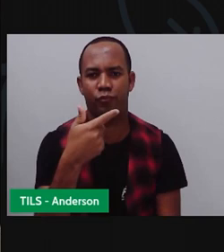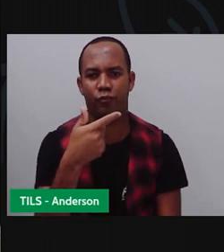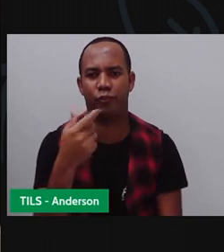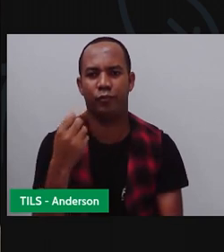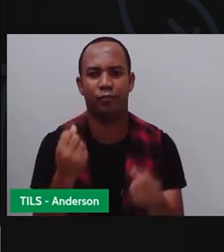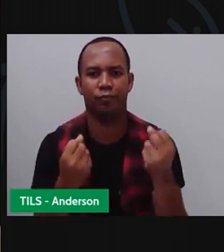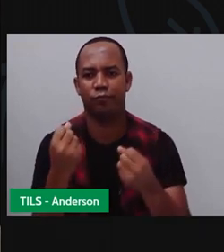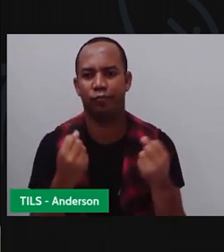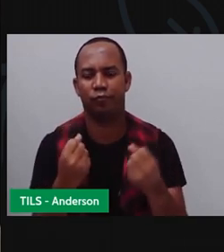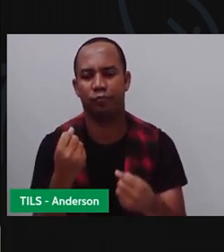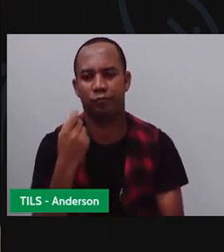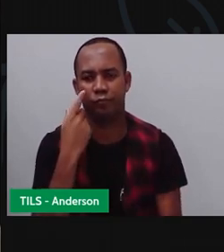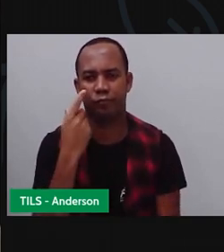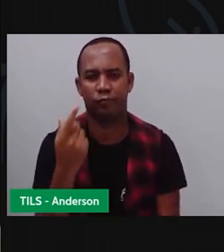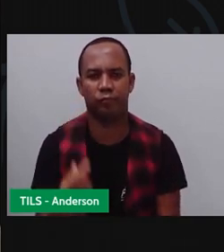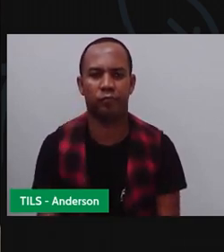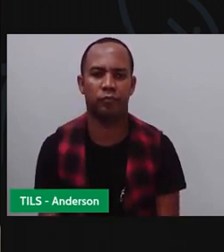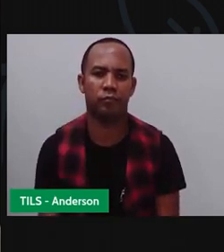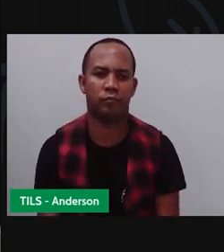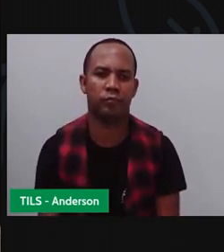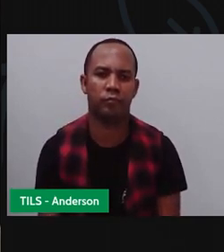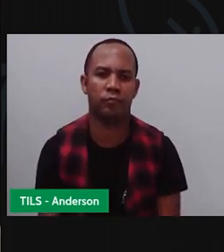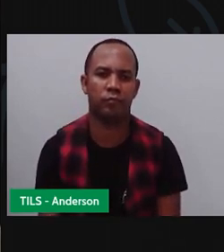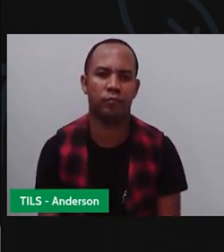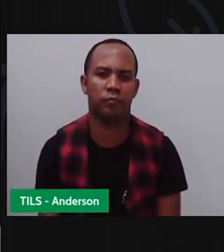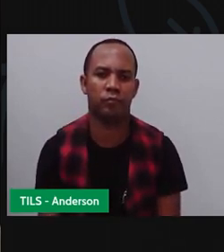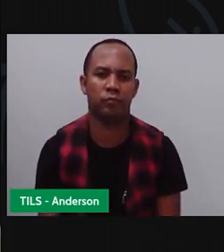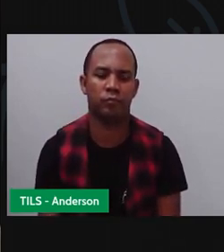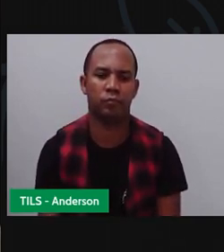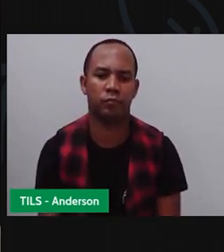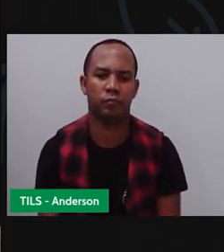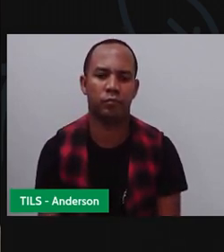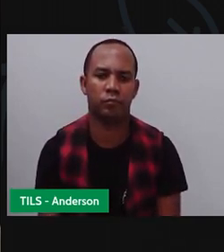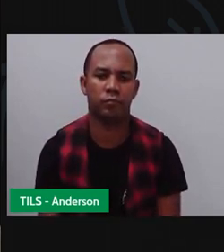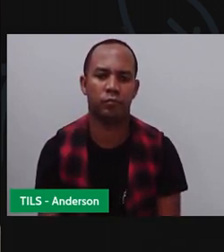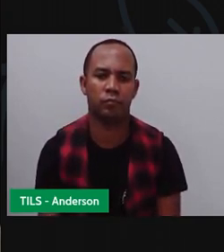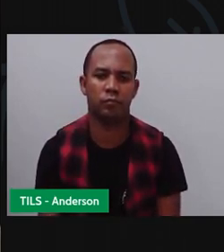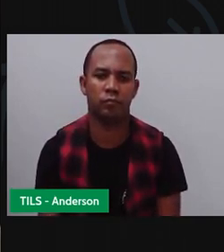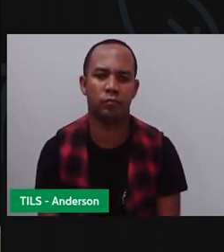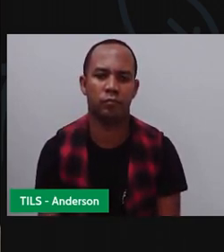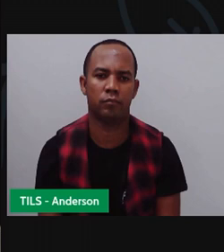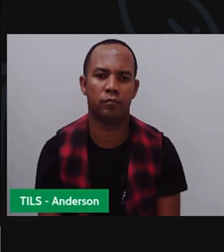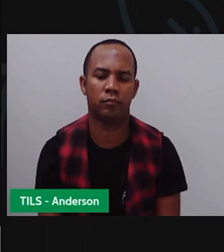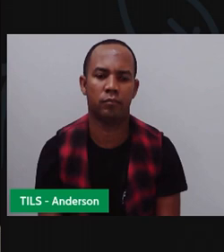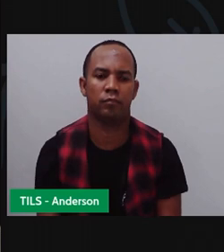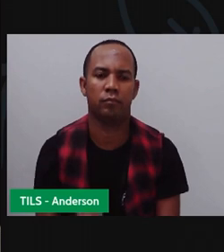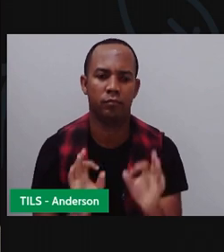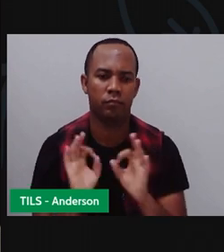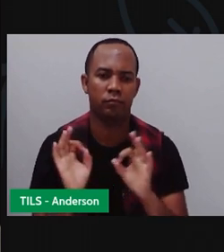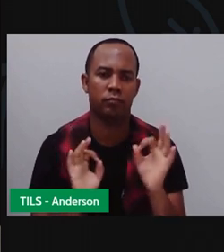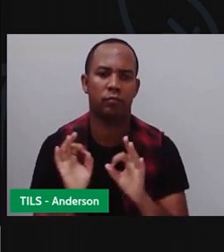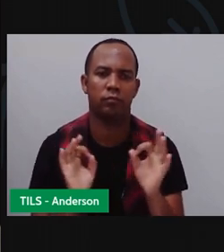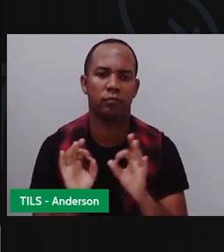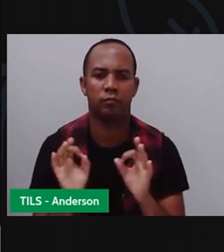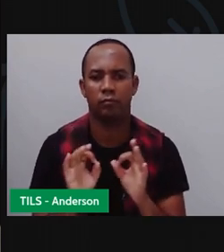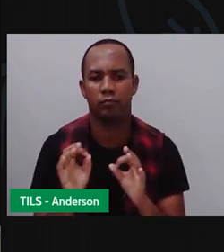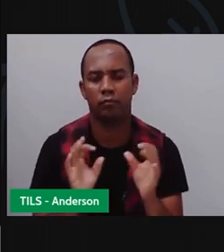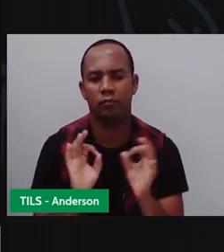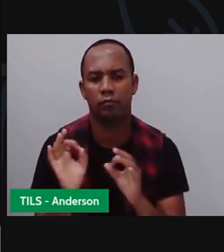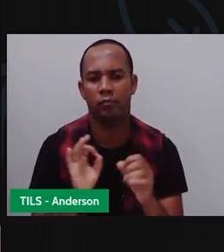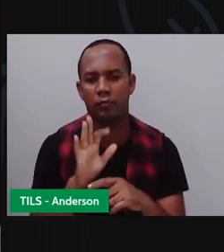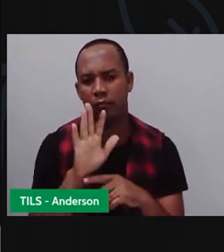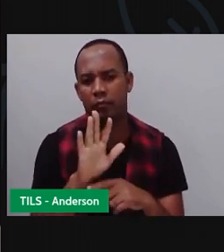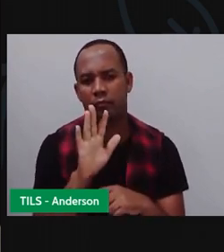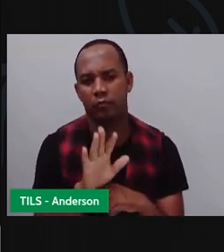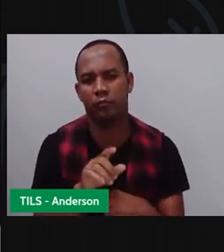outro carrinho. Certo? Depois eu tenho o ó. São quatro grupos. A porta está só arrumando aqui para poder ajudar